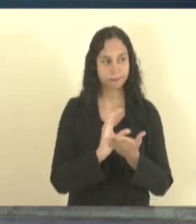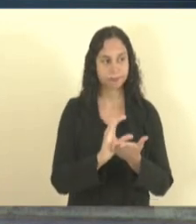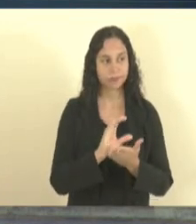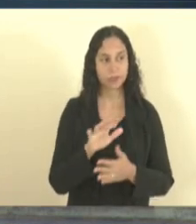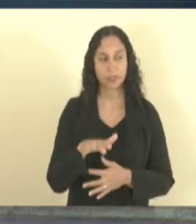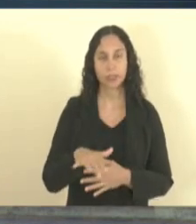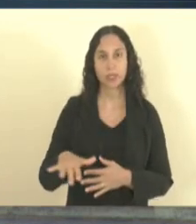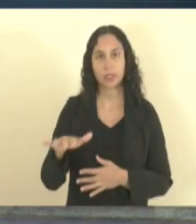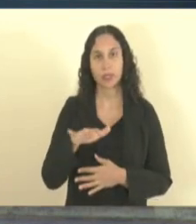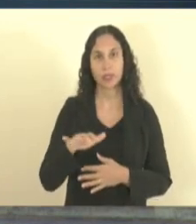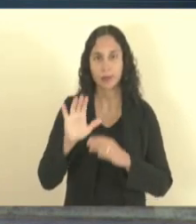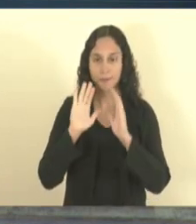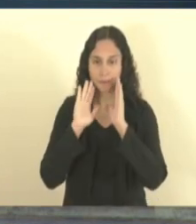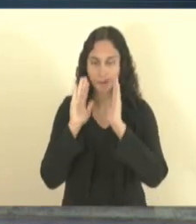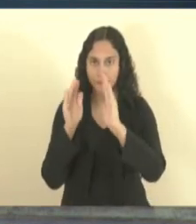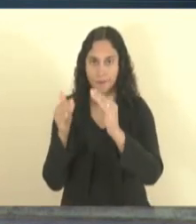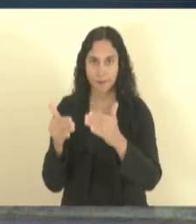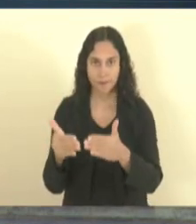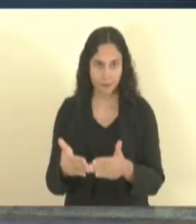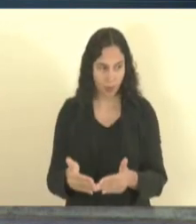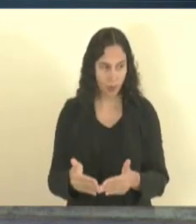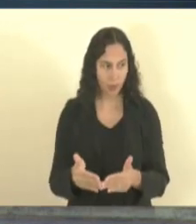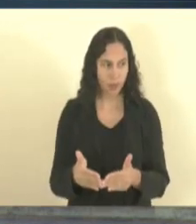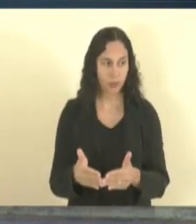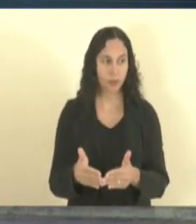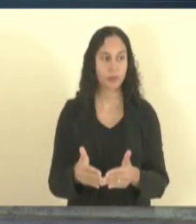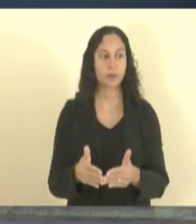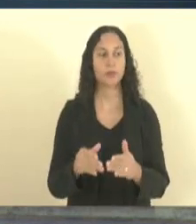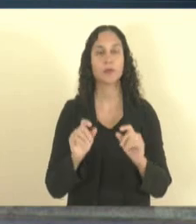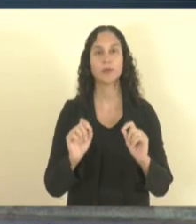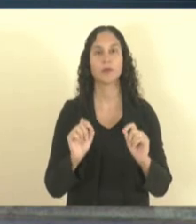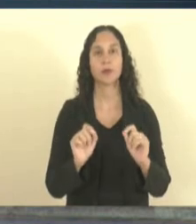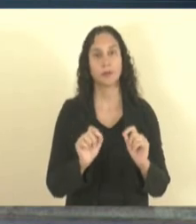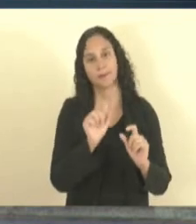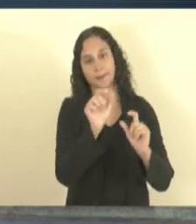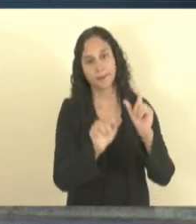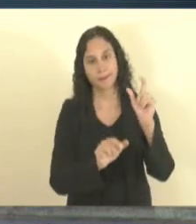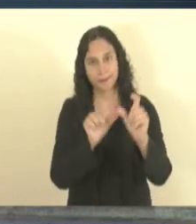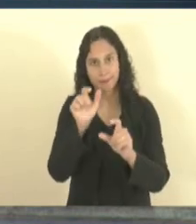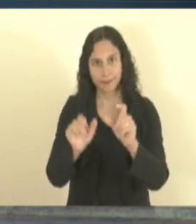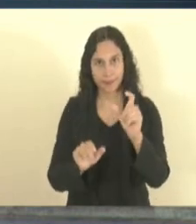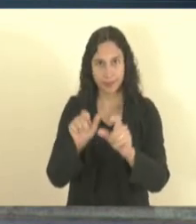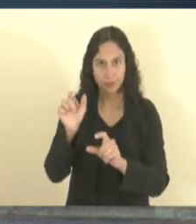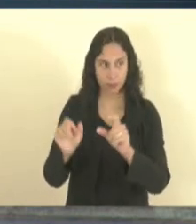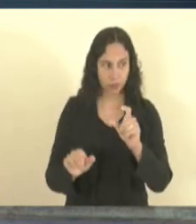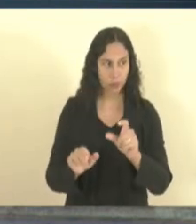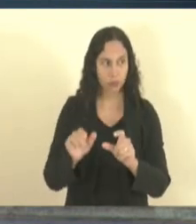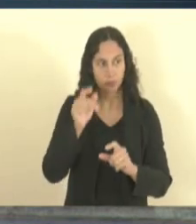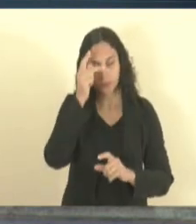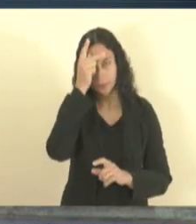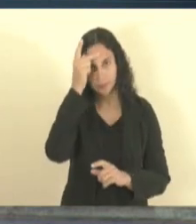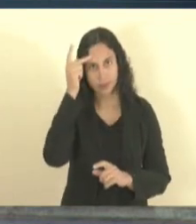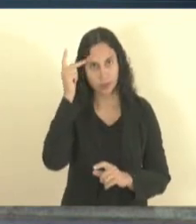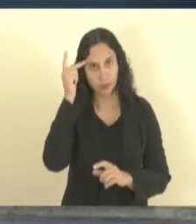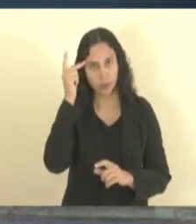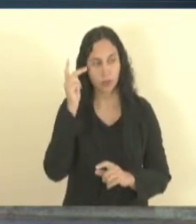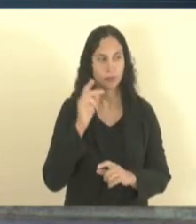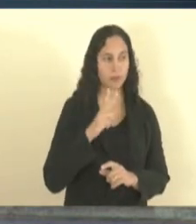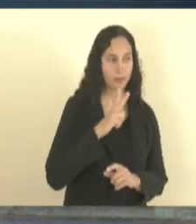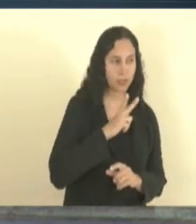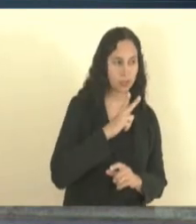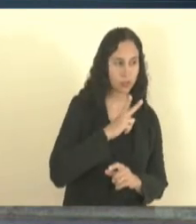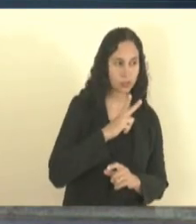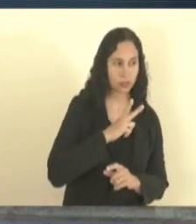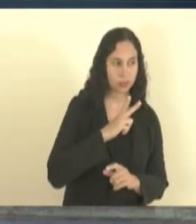prioritários. Significa pessoas física ou jurídica, física como produtor